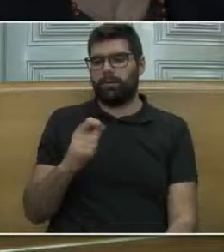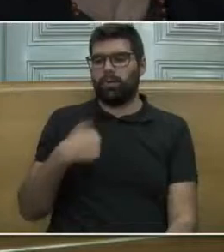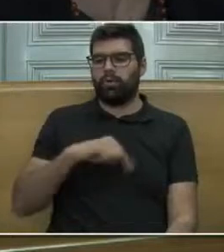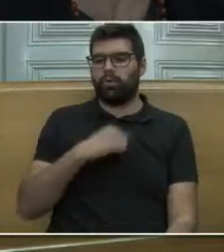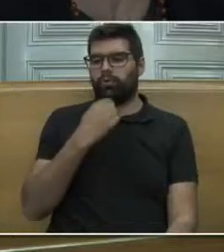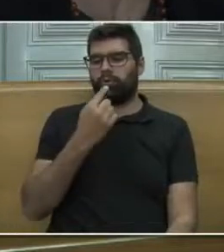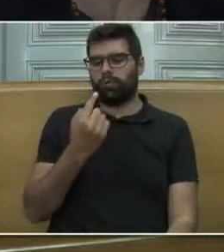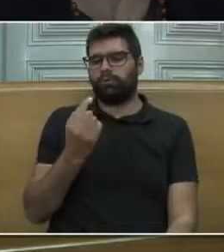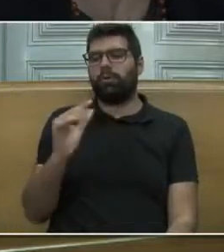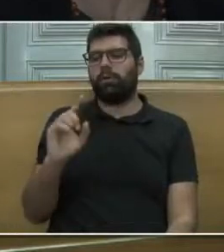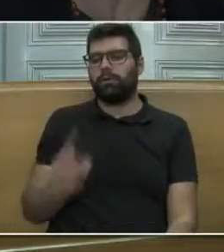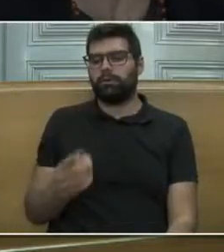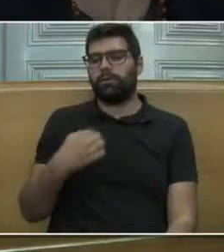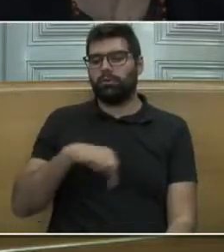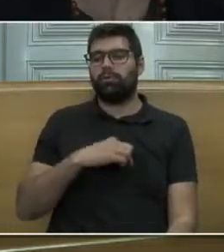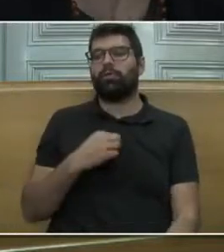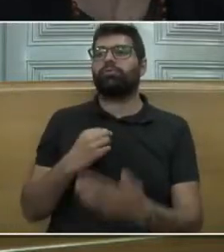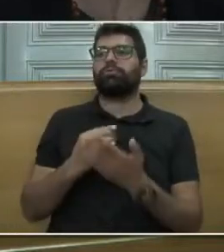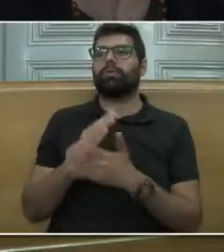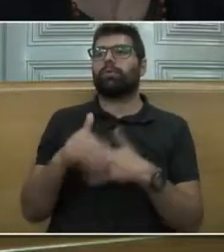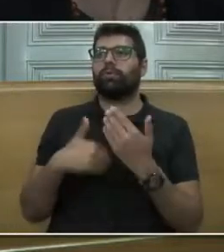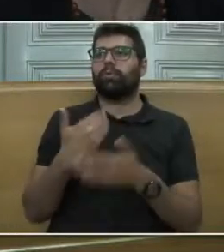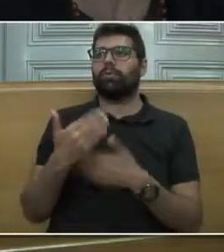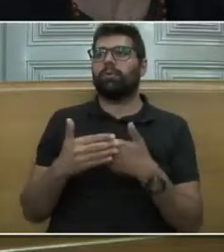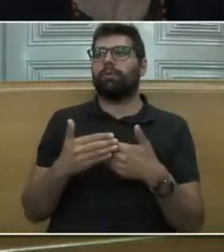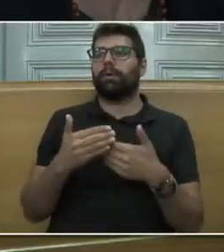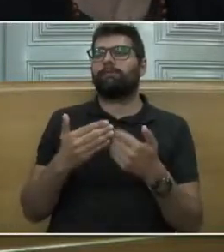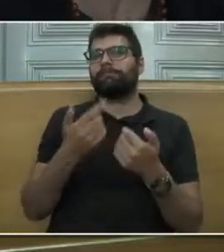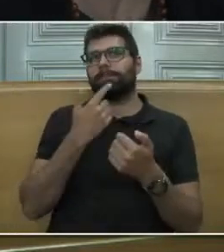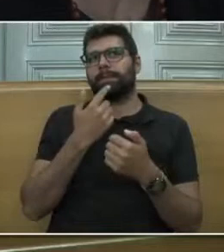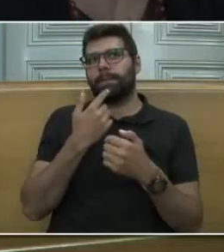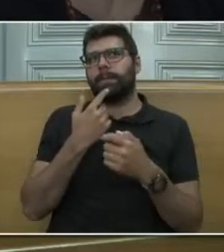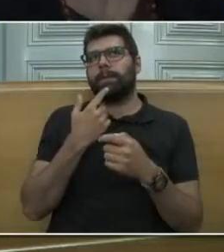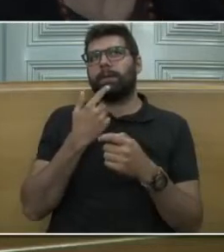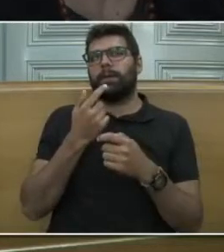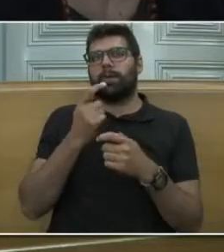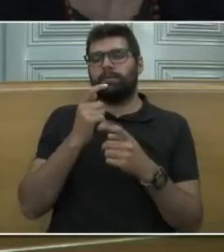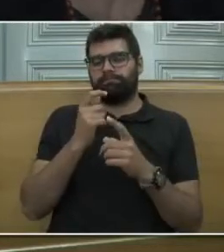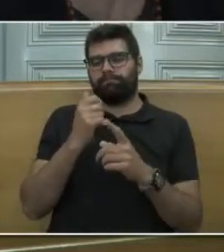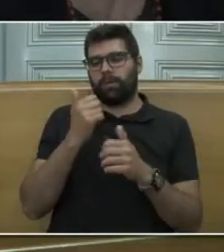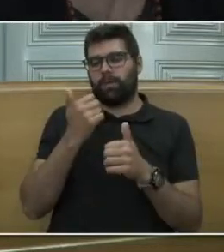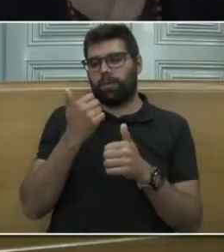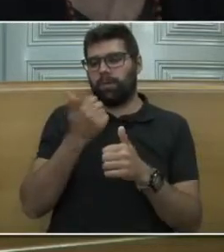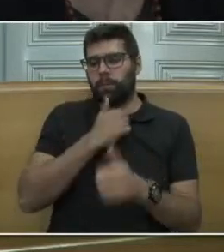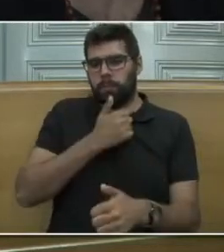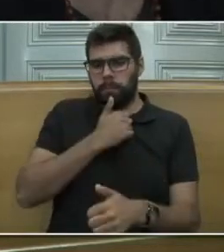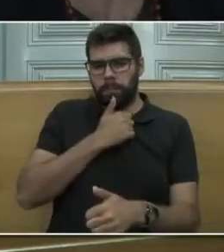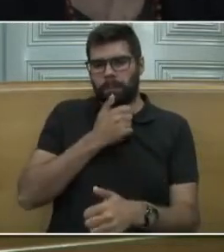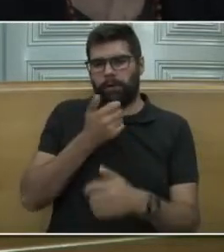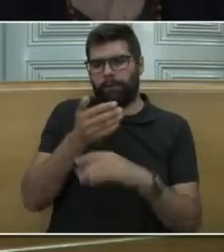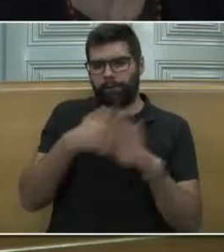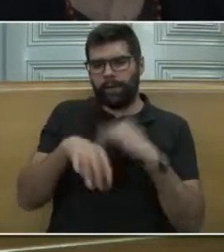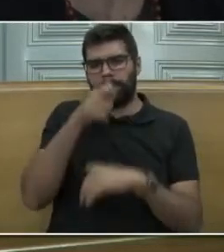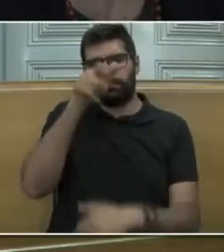O que nós dizemos é que continuamos a entender que a violência exercida sobre o ser humano